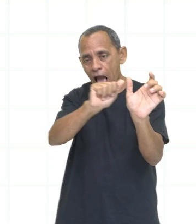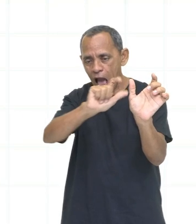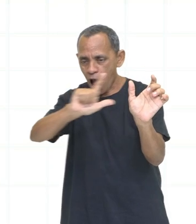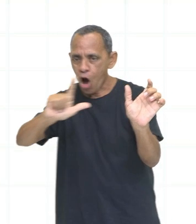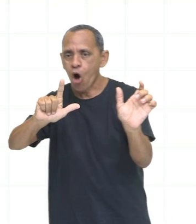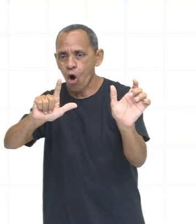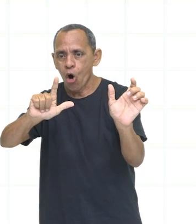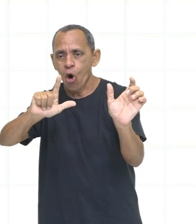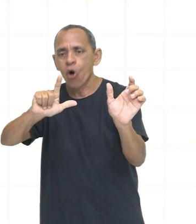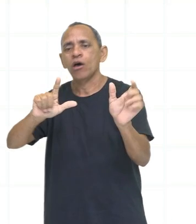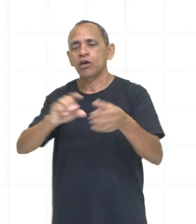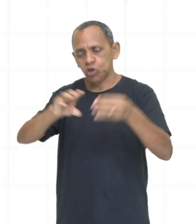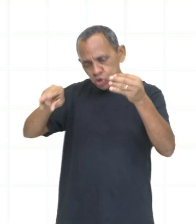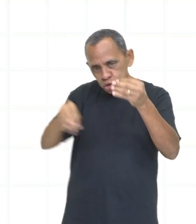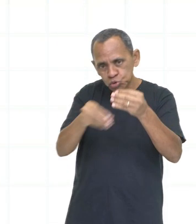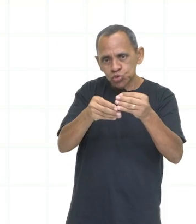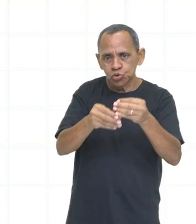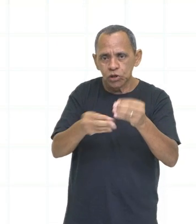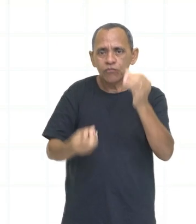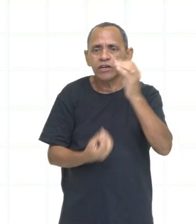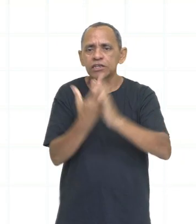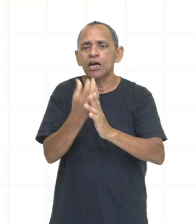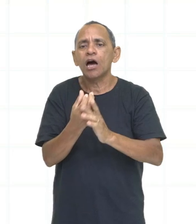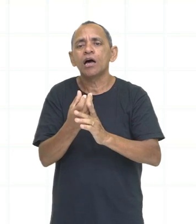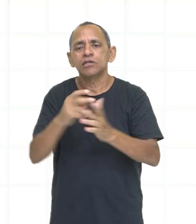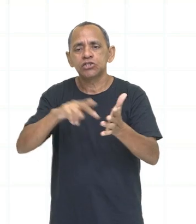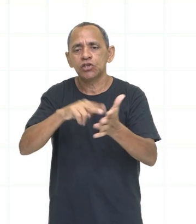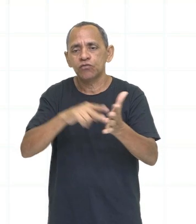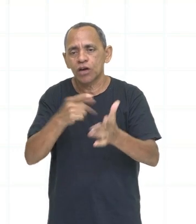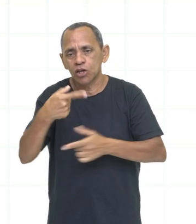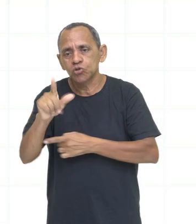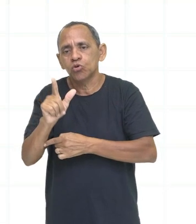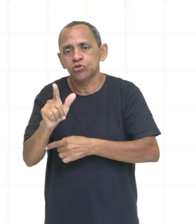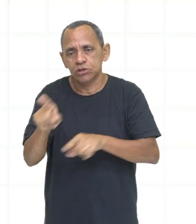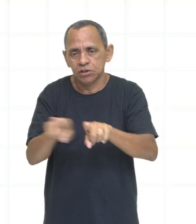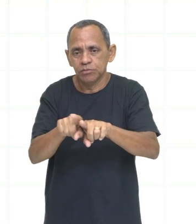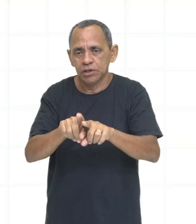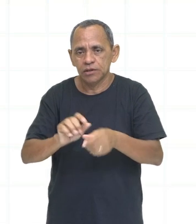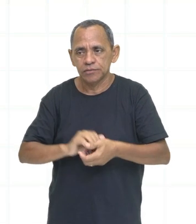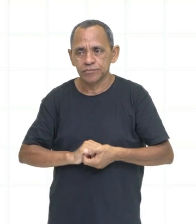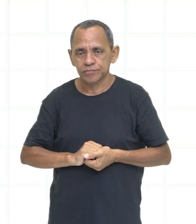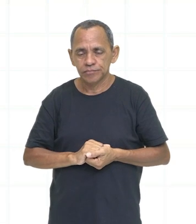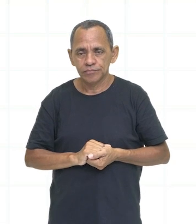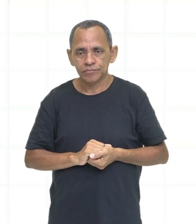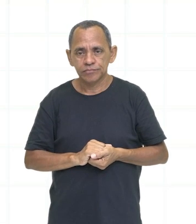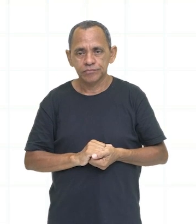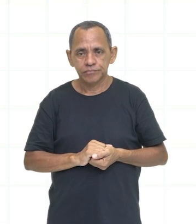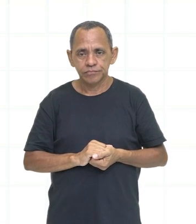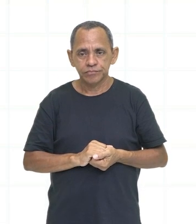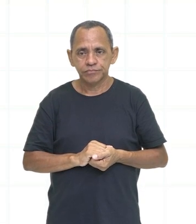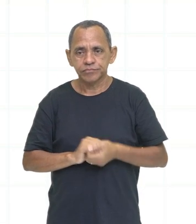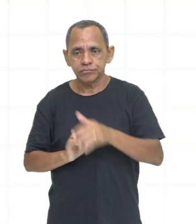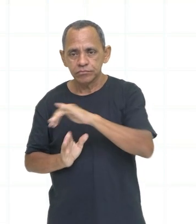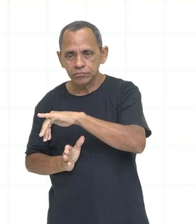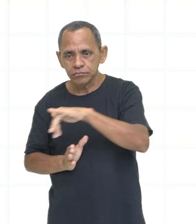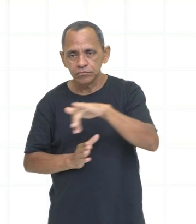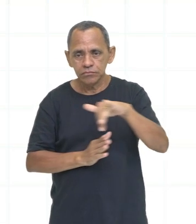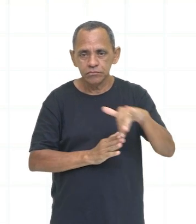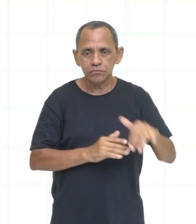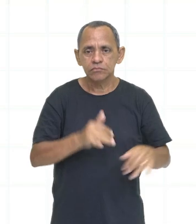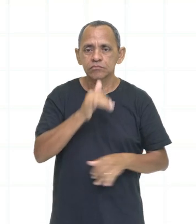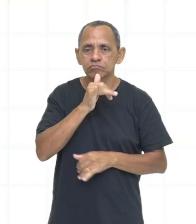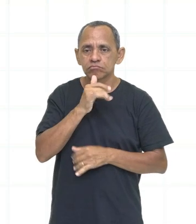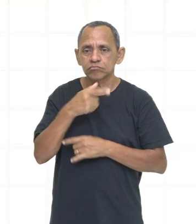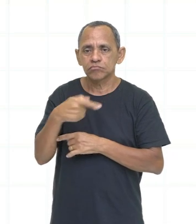expressão, ela vai ter um outro significado. All by yourself, you managed to create such a